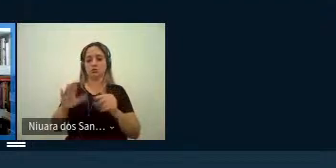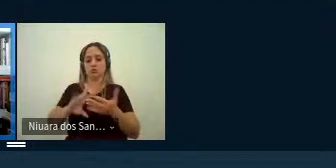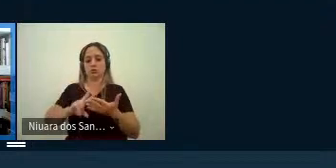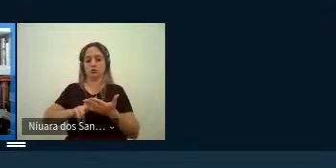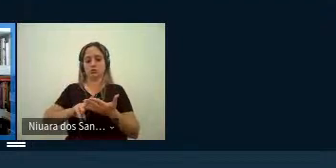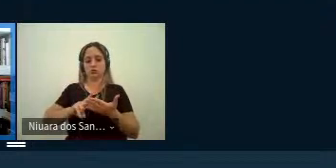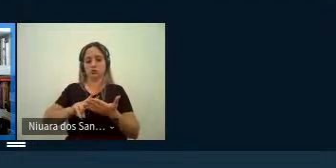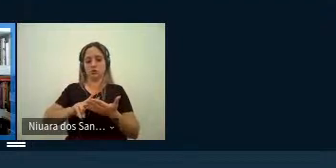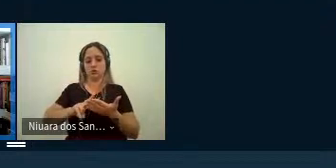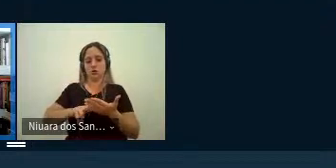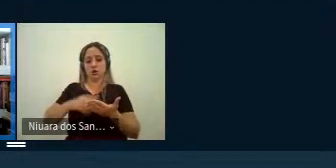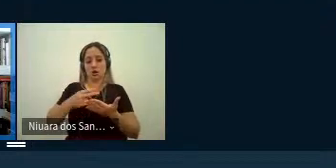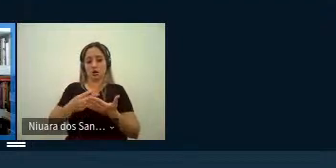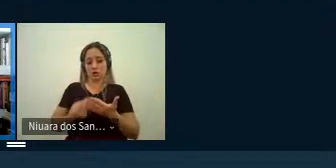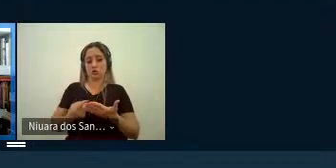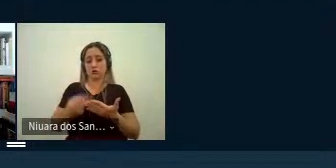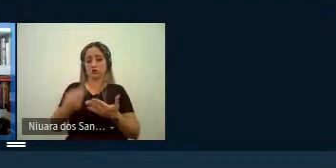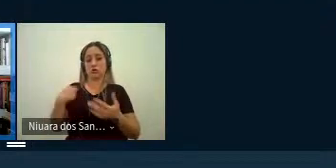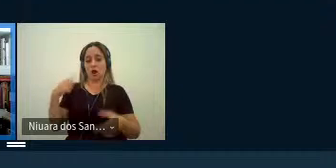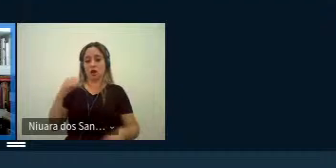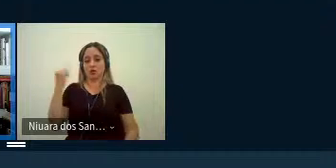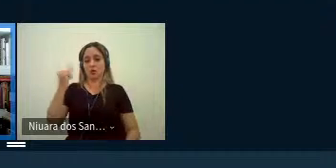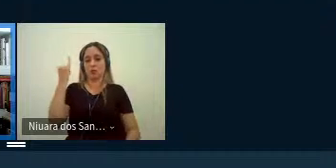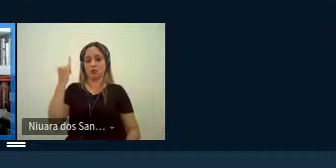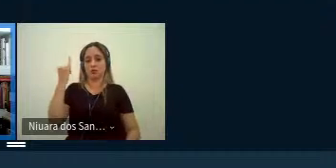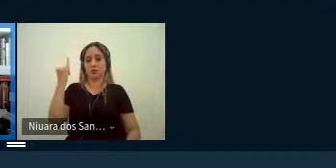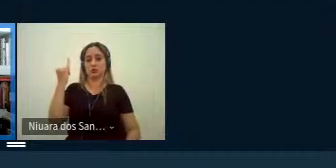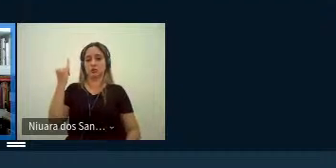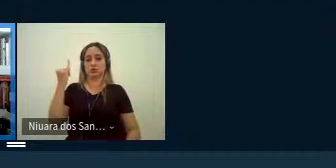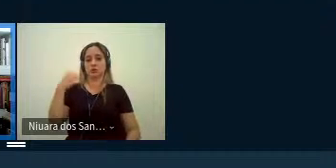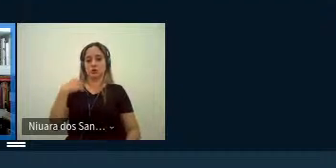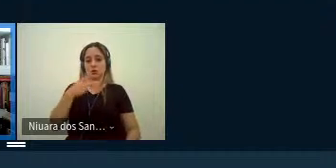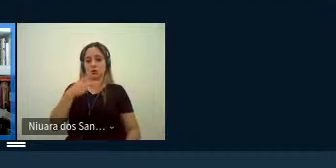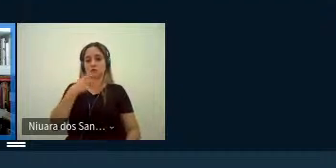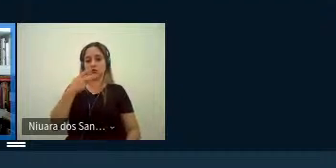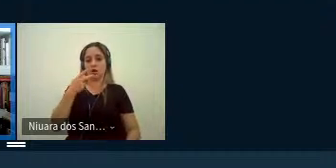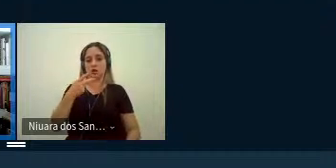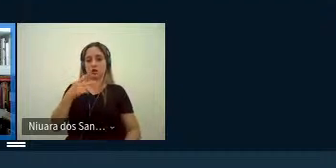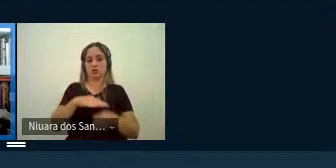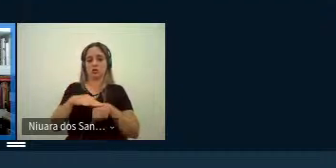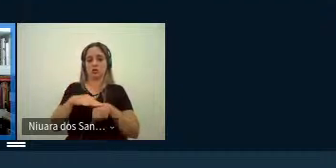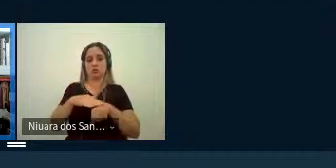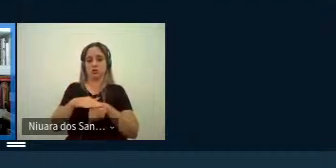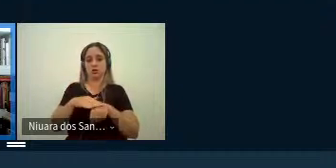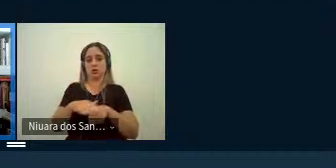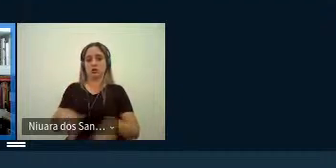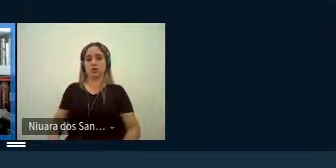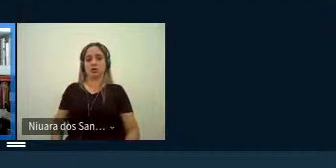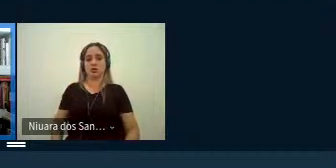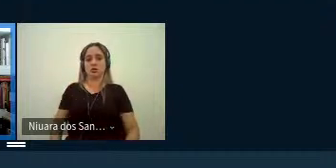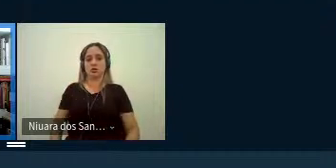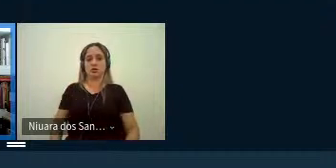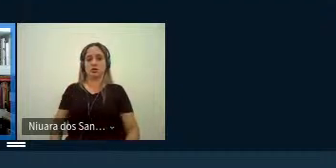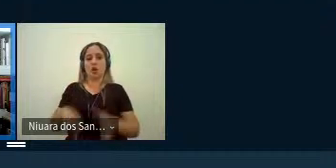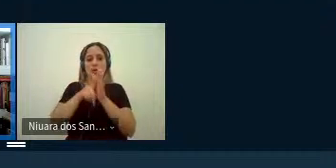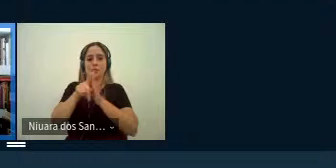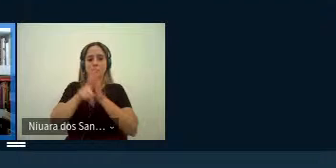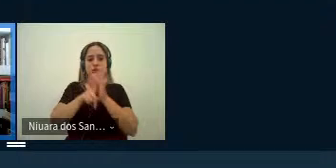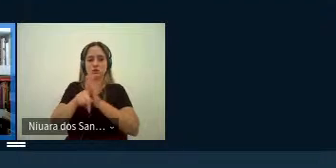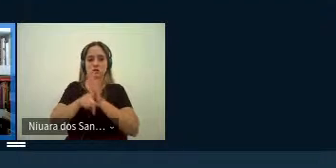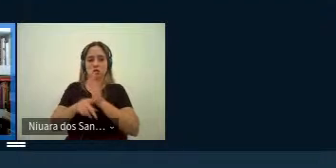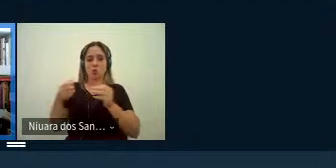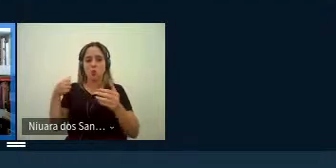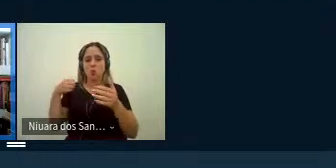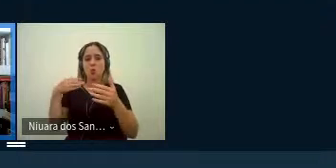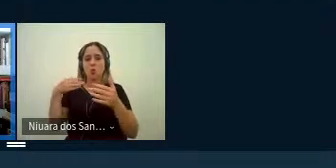status de importância que eu falei que eu comentei por exemplo devido às suas pesquisas nas últimas décadas